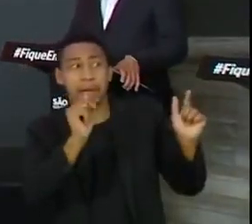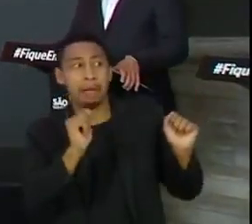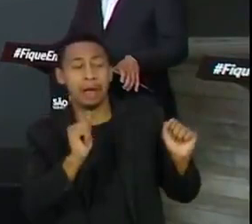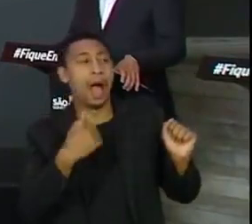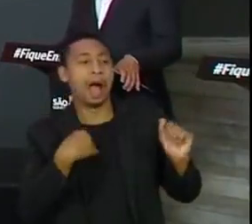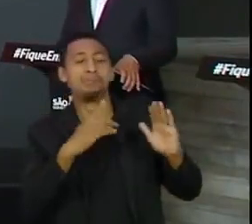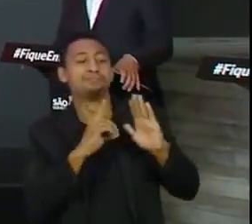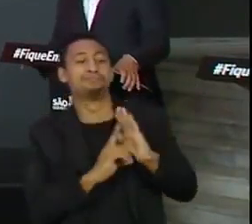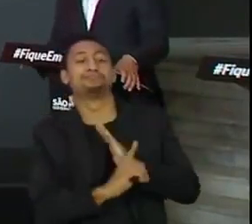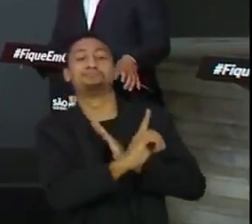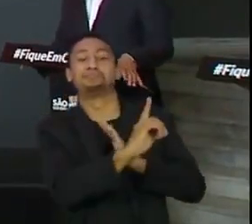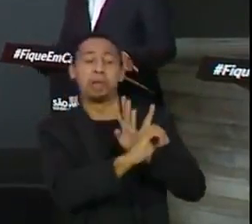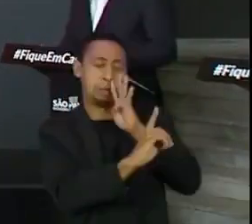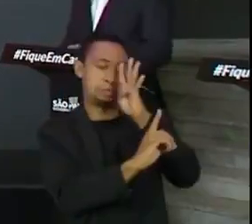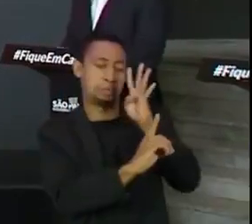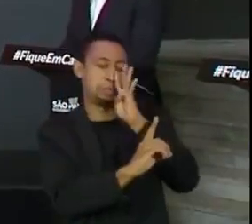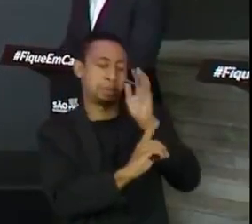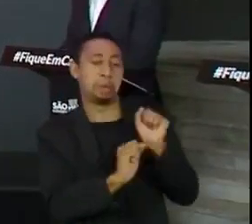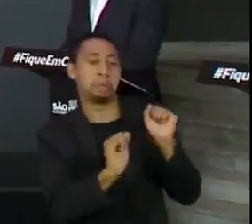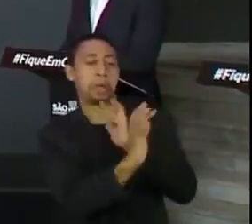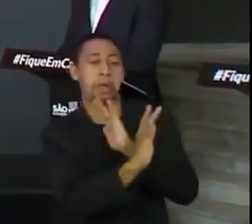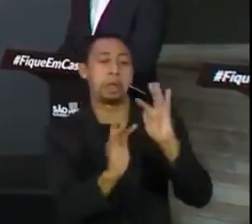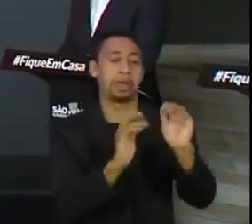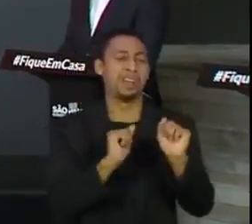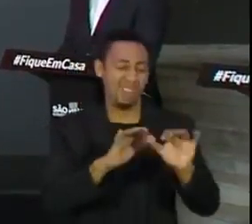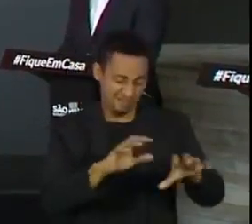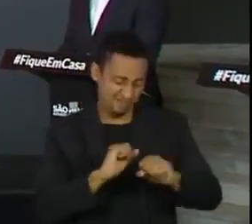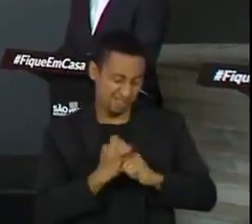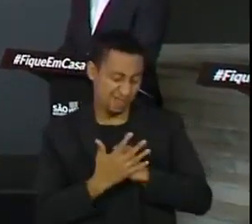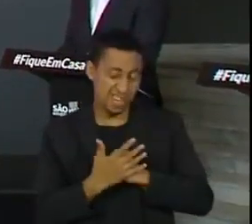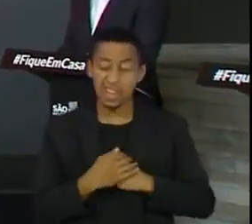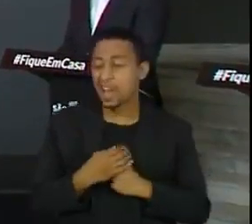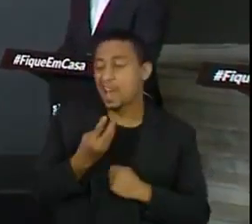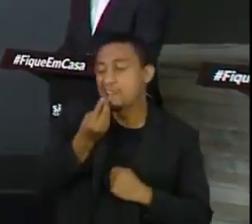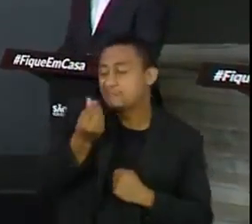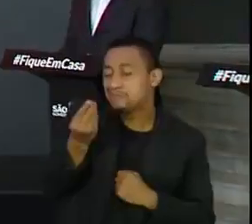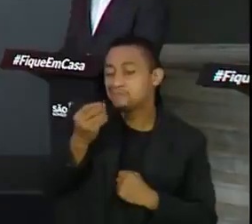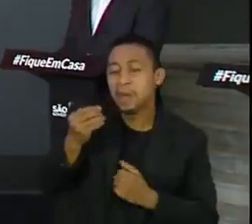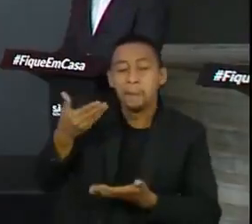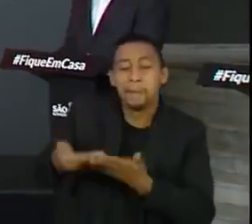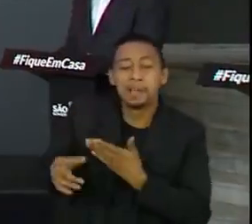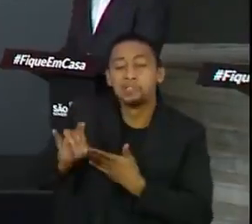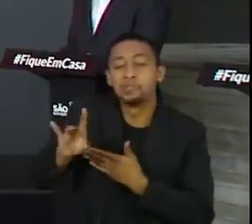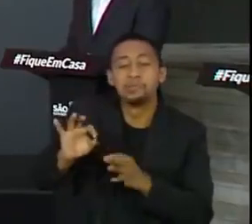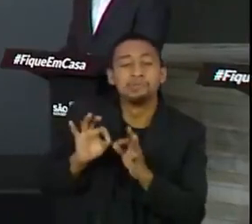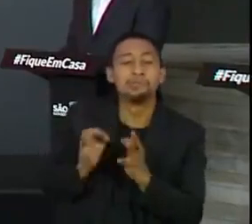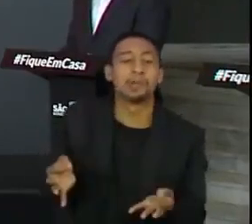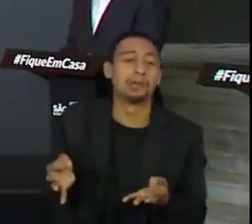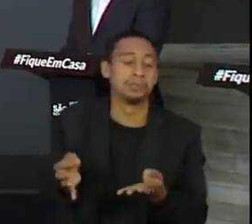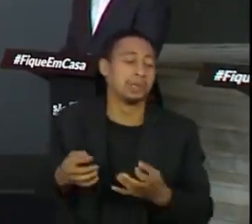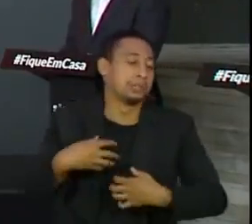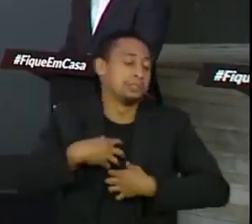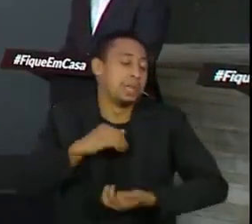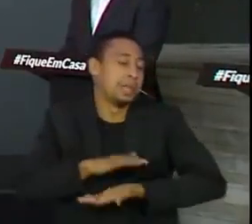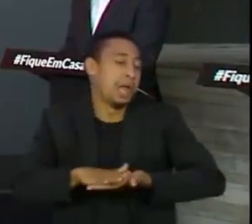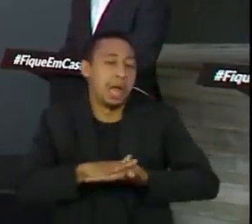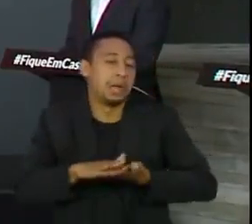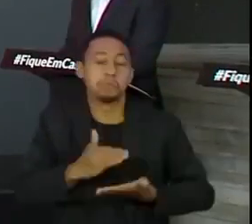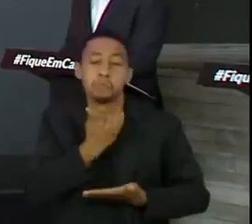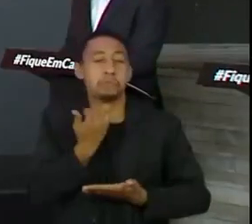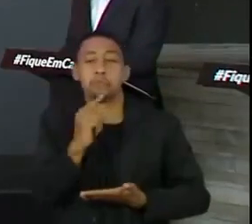Achado que só perderiam o paladar e o olfato. E muitos deles não morrem,